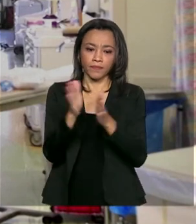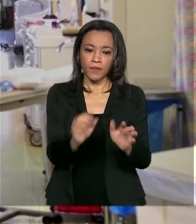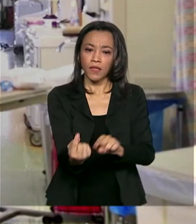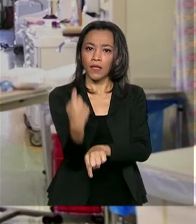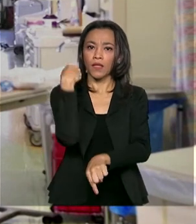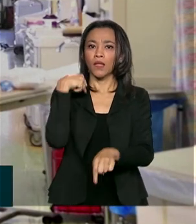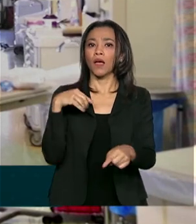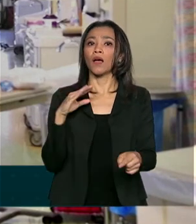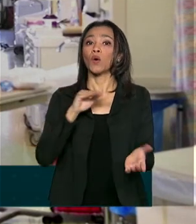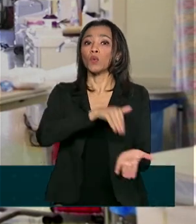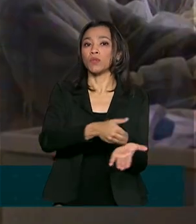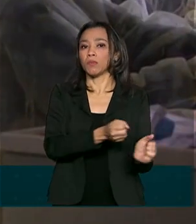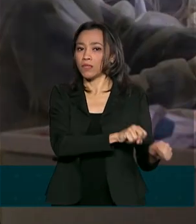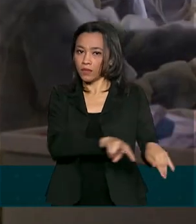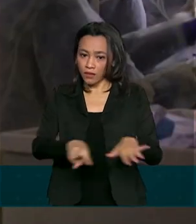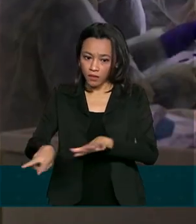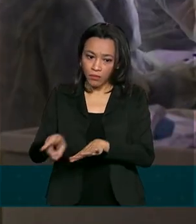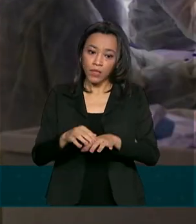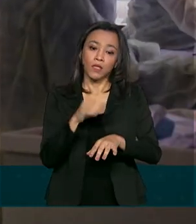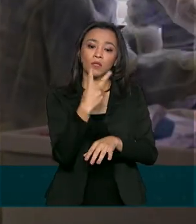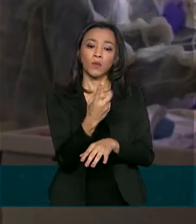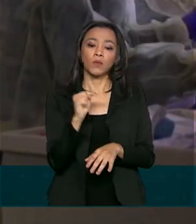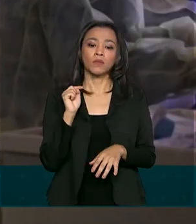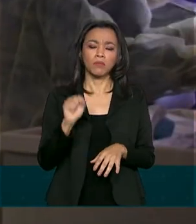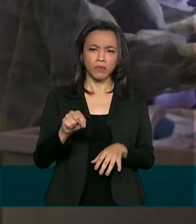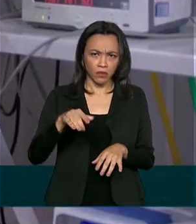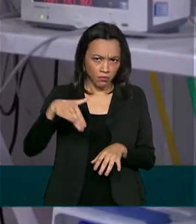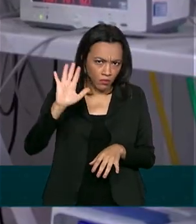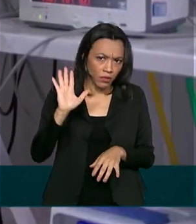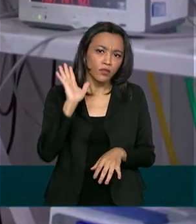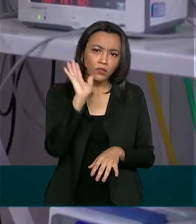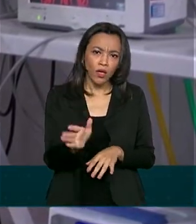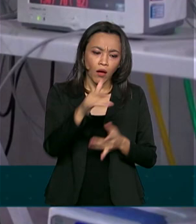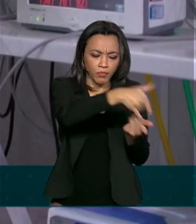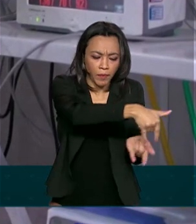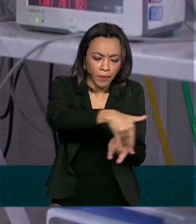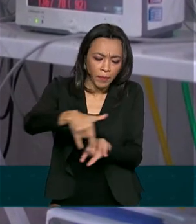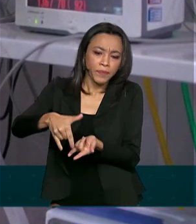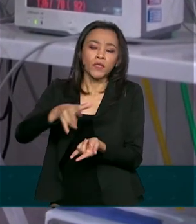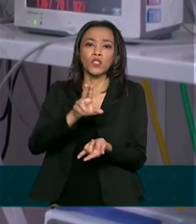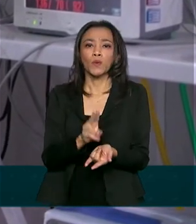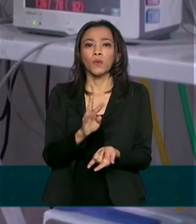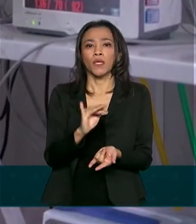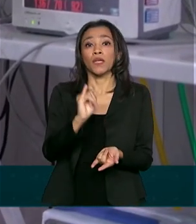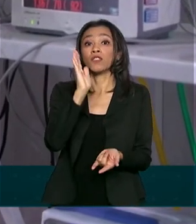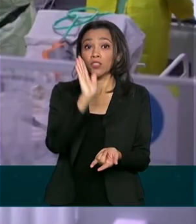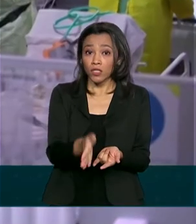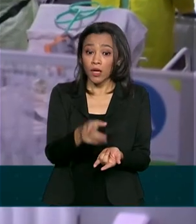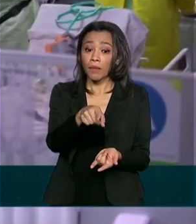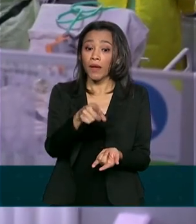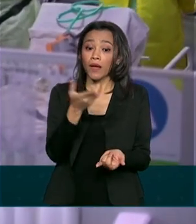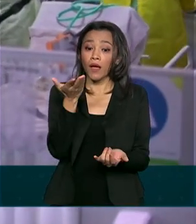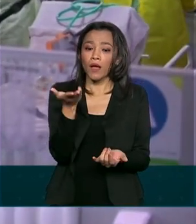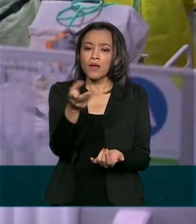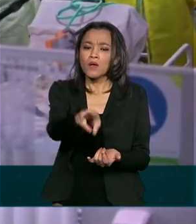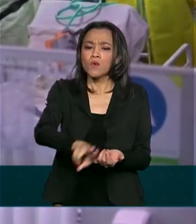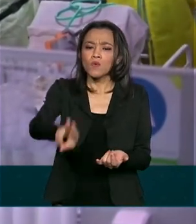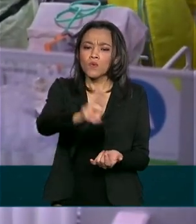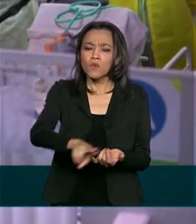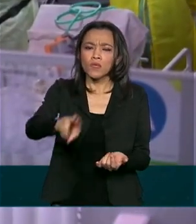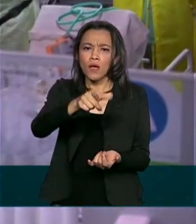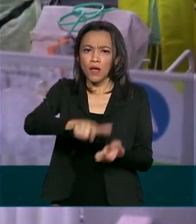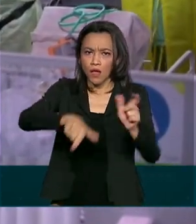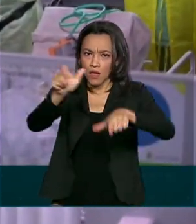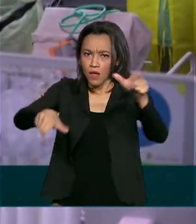semana, 2.352 novos leitos de UTI foram habilitados para uso exclusivo de pacientes em estado